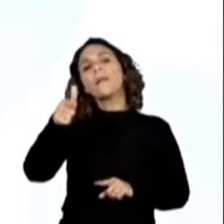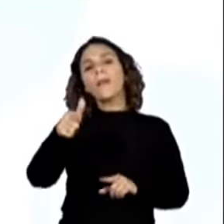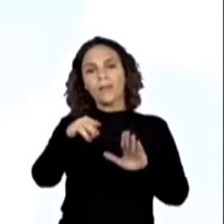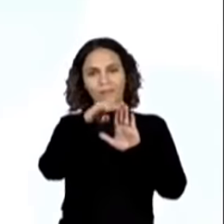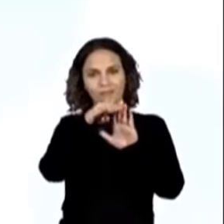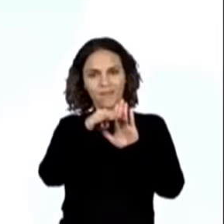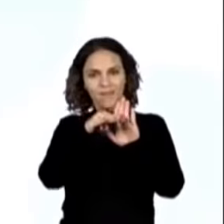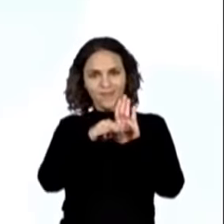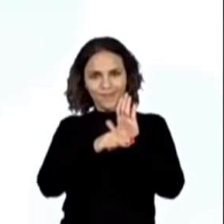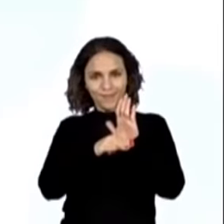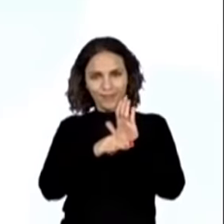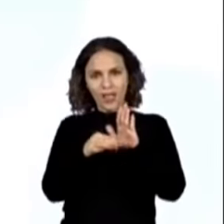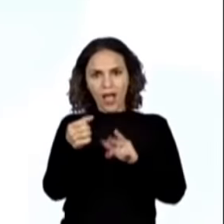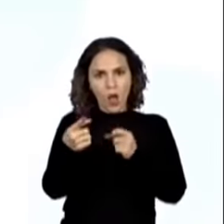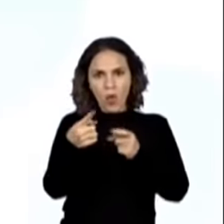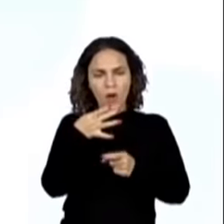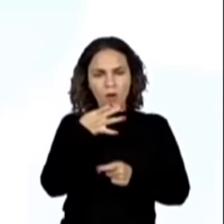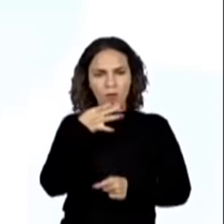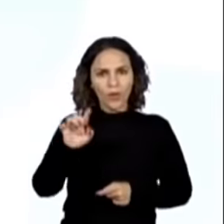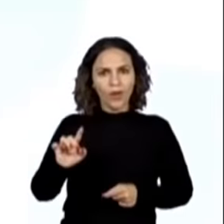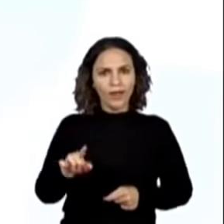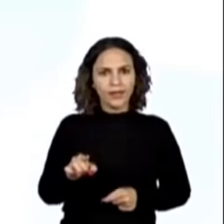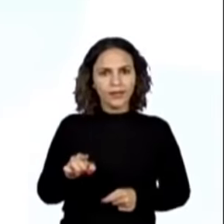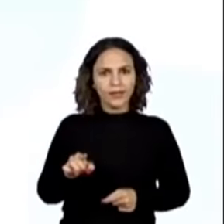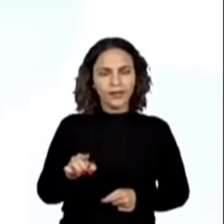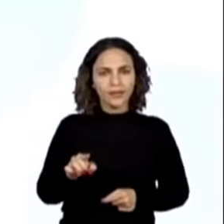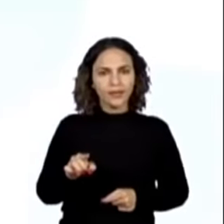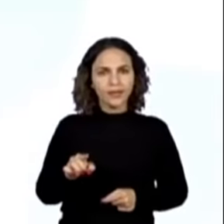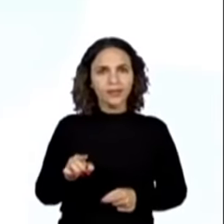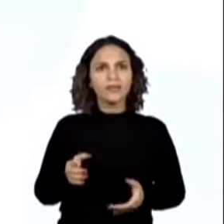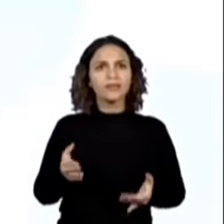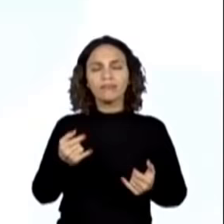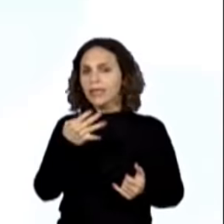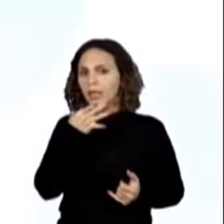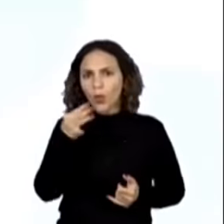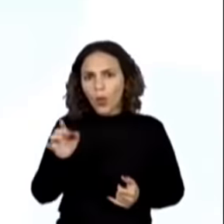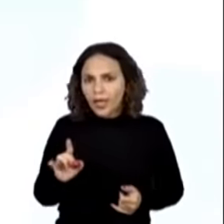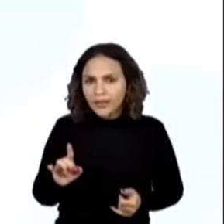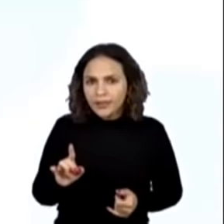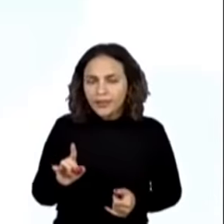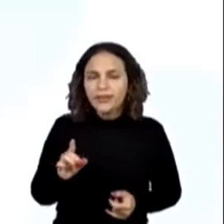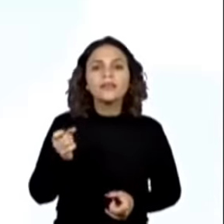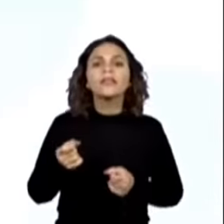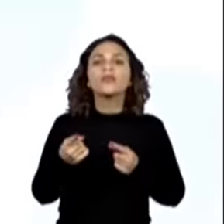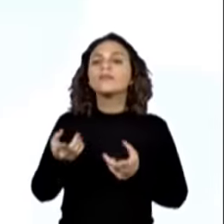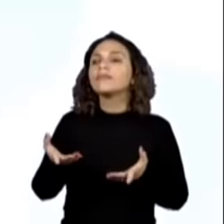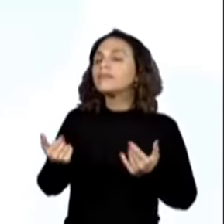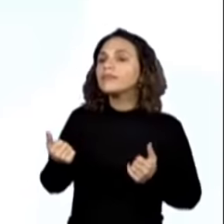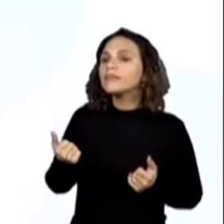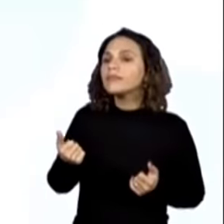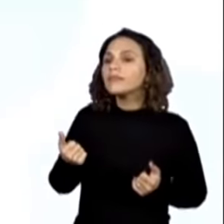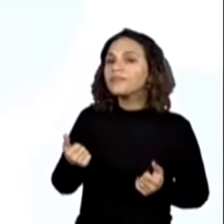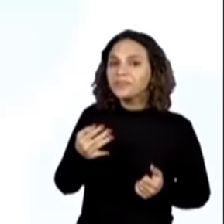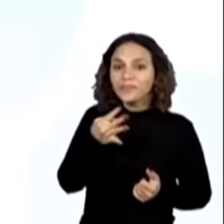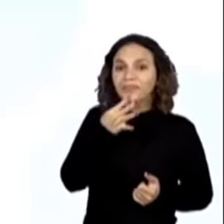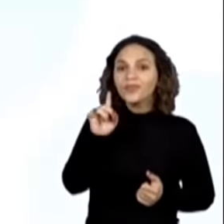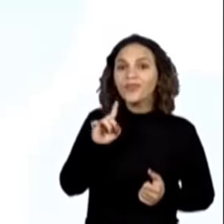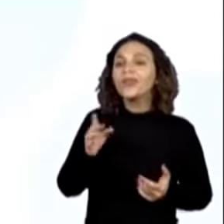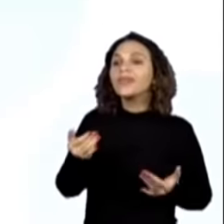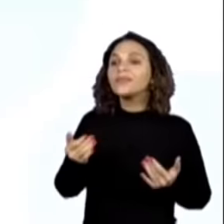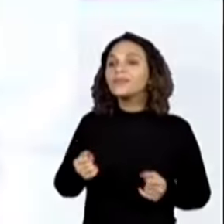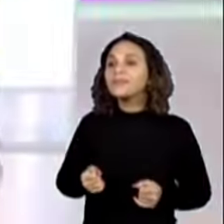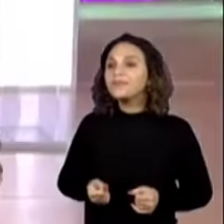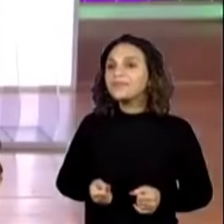lista tem algum que vocês não conhecem. Vamos fazer o contrário. Tem algum que não conhece. A turma da escola Mário de Andrade dando